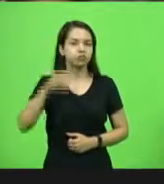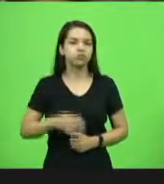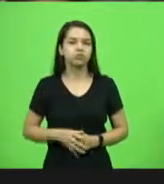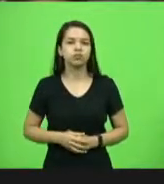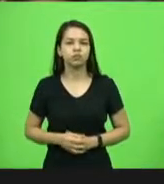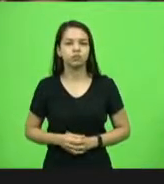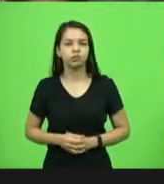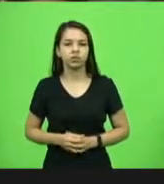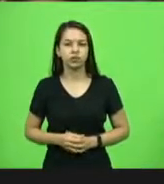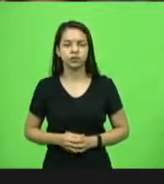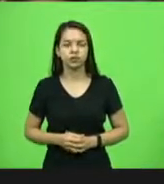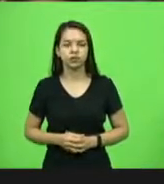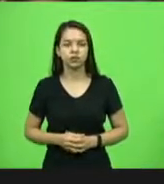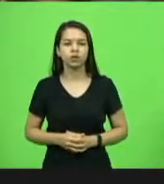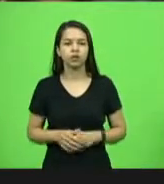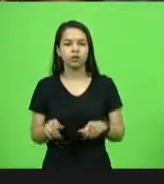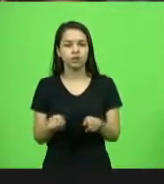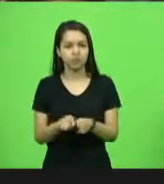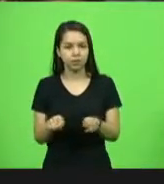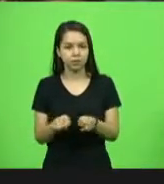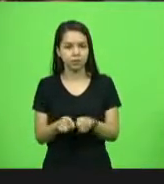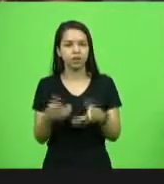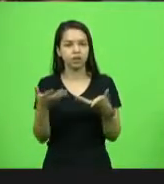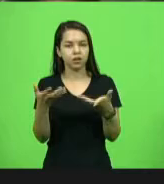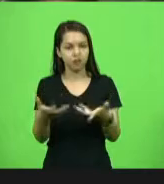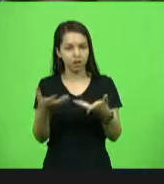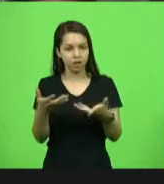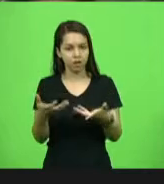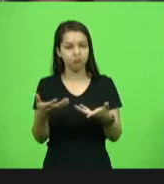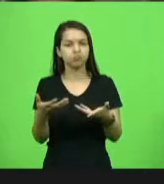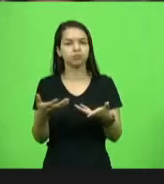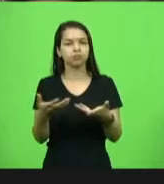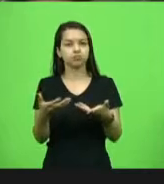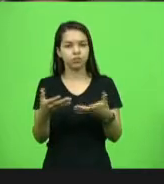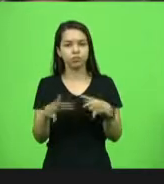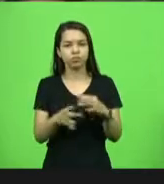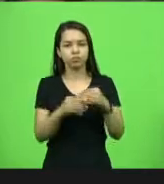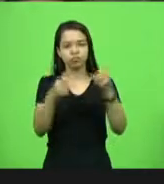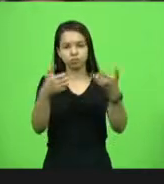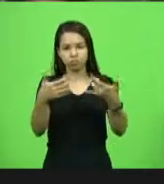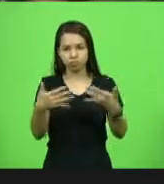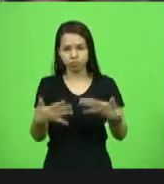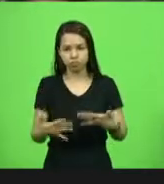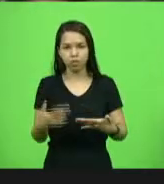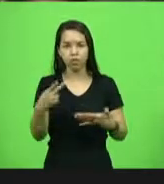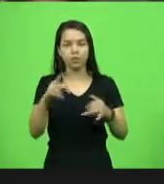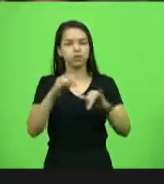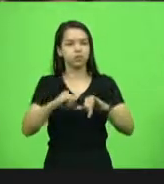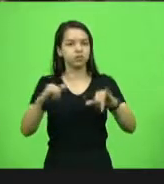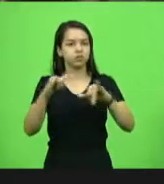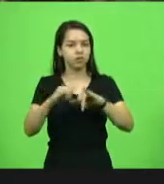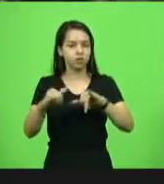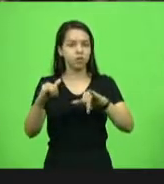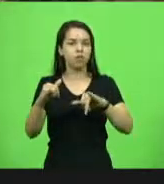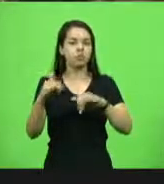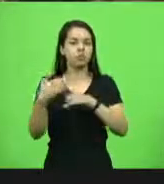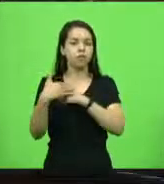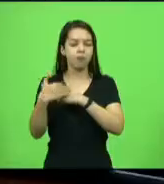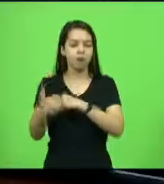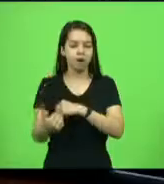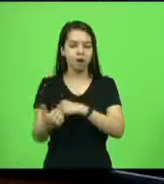Então, eu também quero corroborar com sua manifestação. Eu fui chamada ainda no final do ano passado